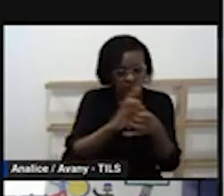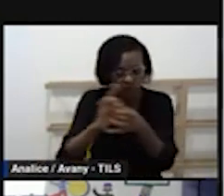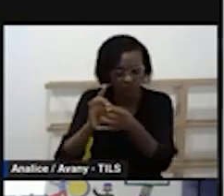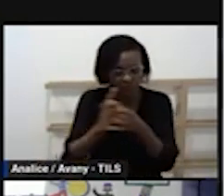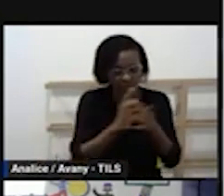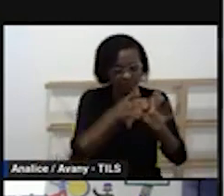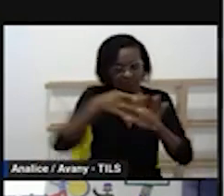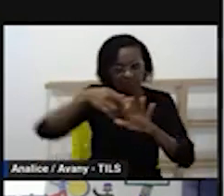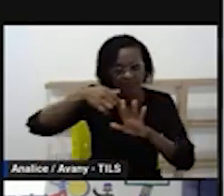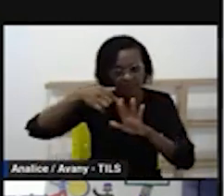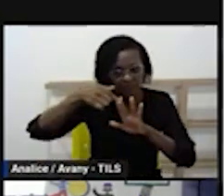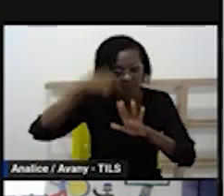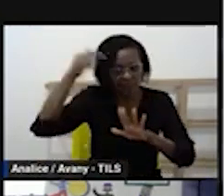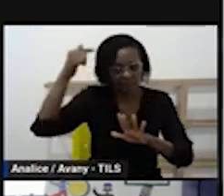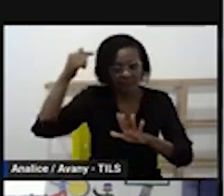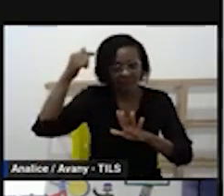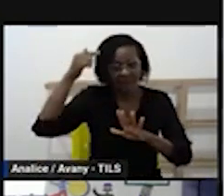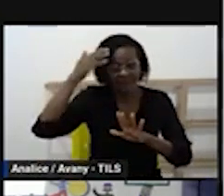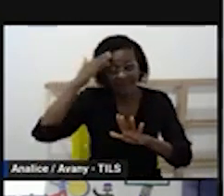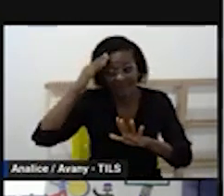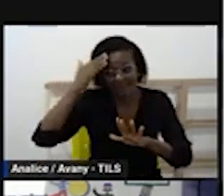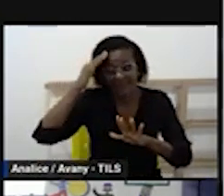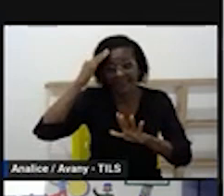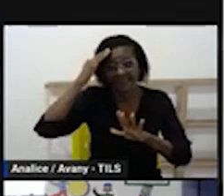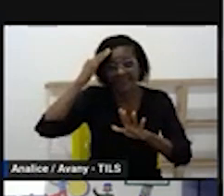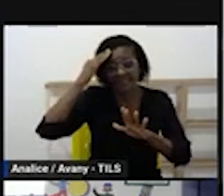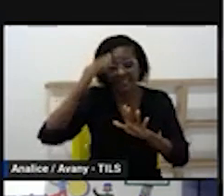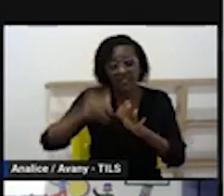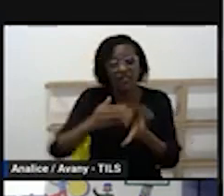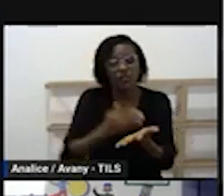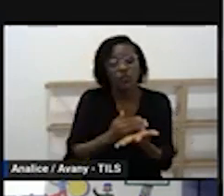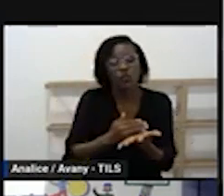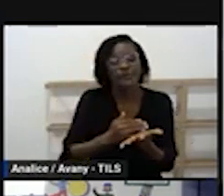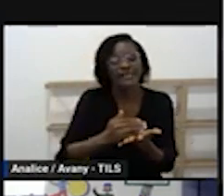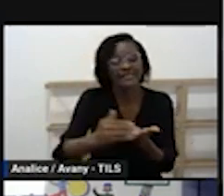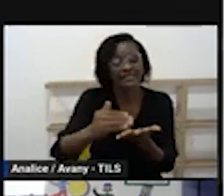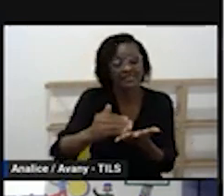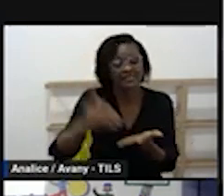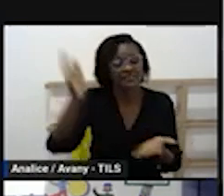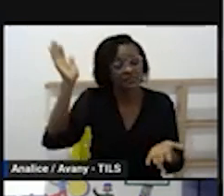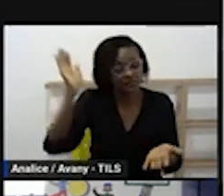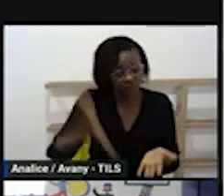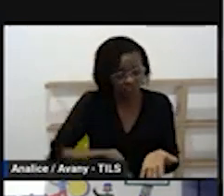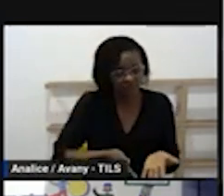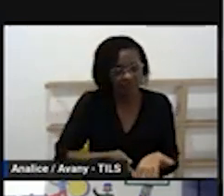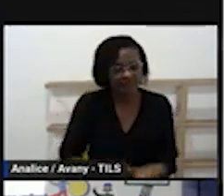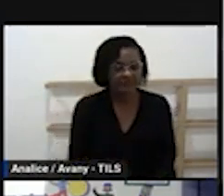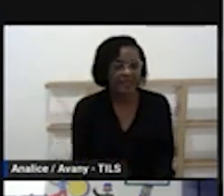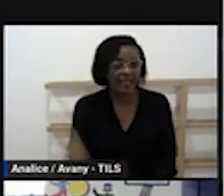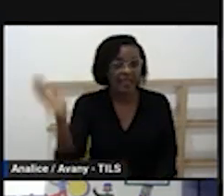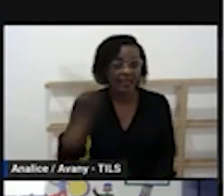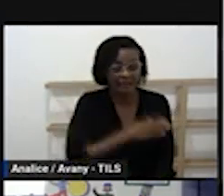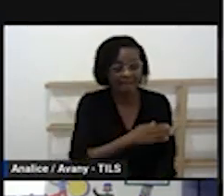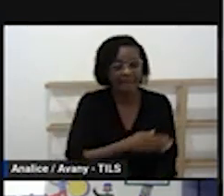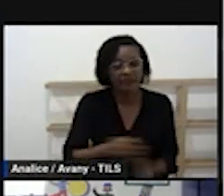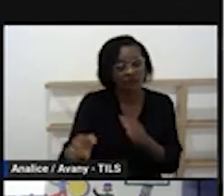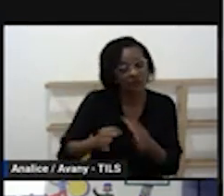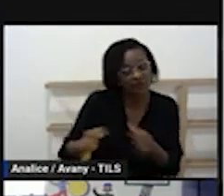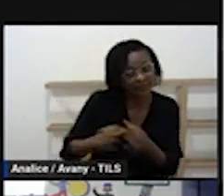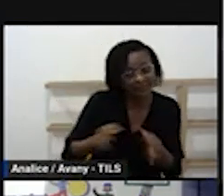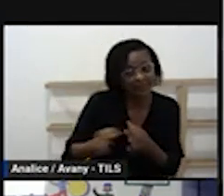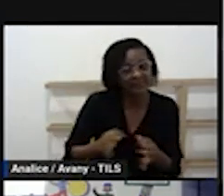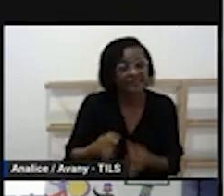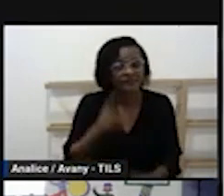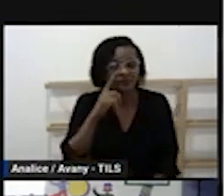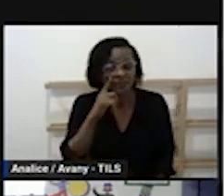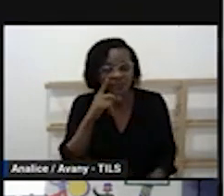envolve essa criança nesse projeto já no início do ano a gente começa a observar essa turma vendo quais são os interesses dela o que chama a atenção dessas